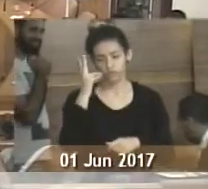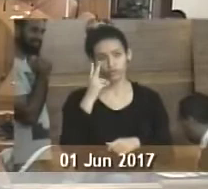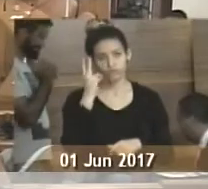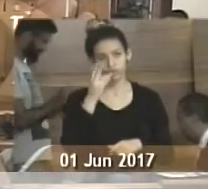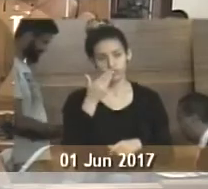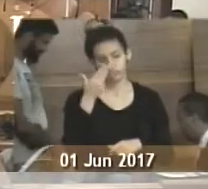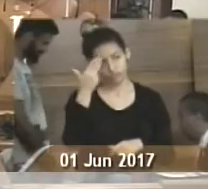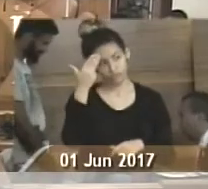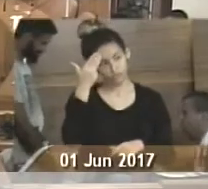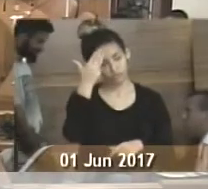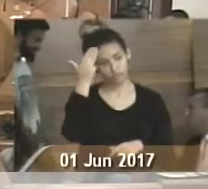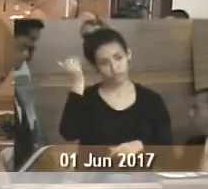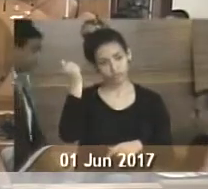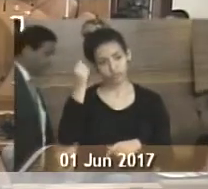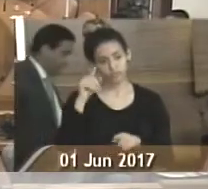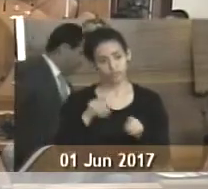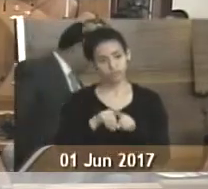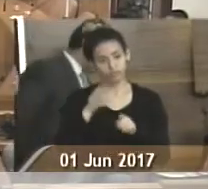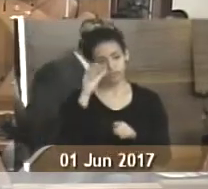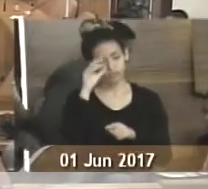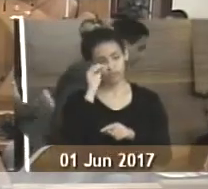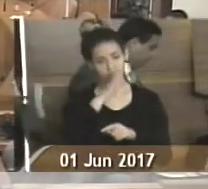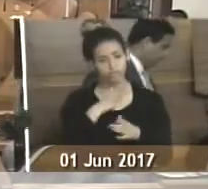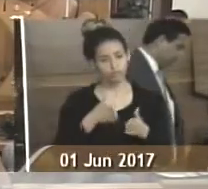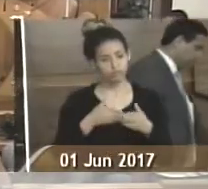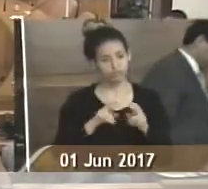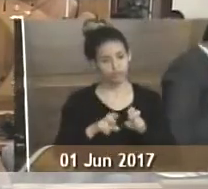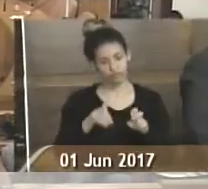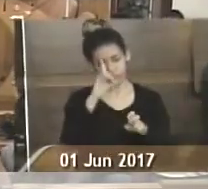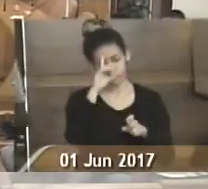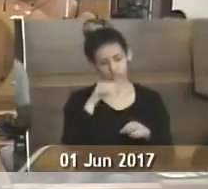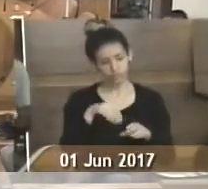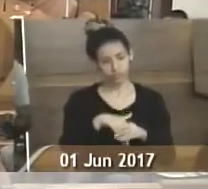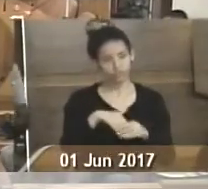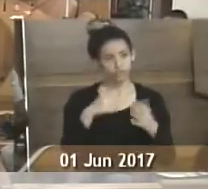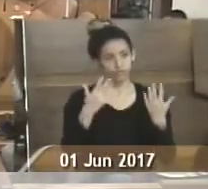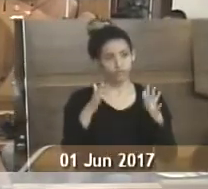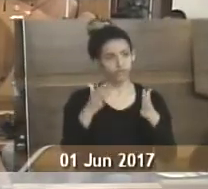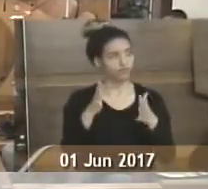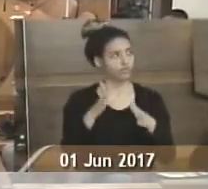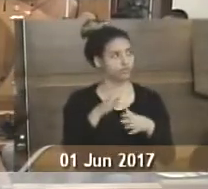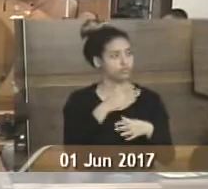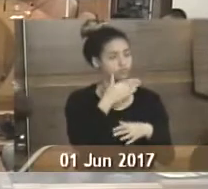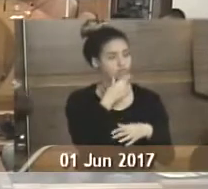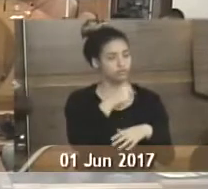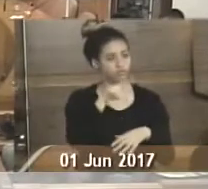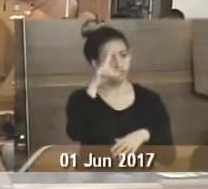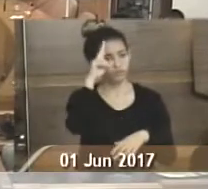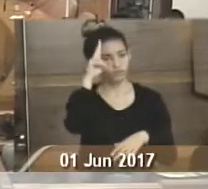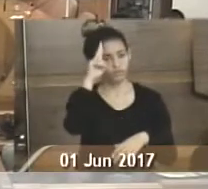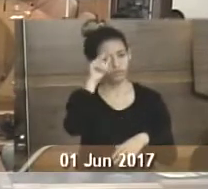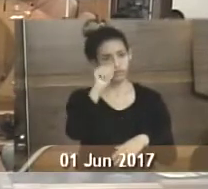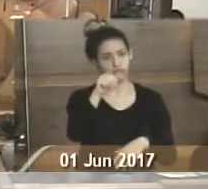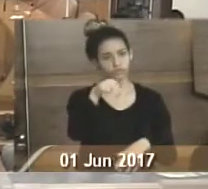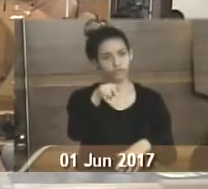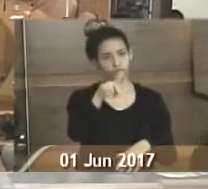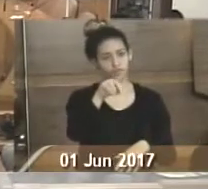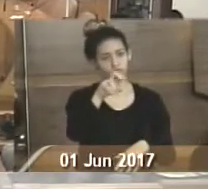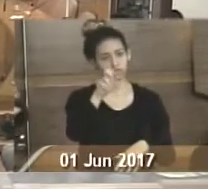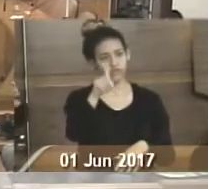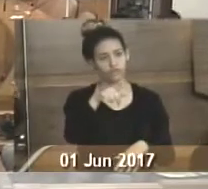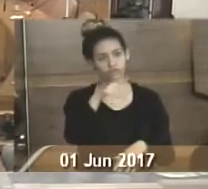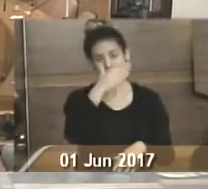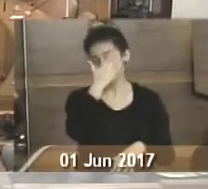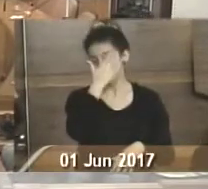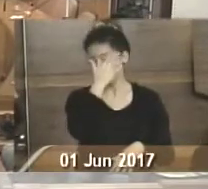vereador Marcos Santo Antônio, Tite Brasil, solicitando à mesa diretora que seja votada a moção de aplausos ao senhor comandante do 33º Batalhão da